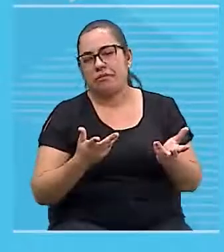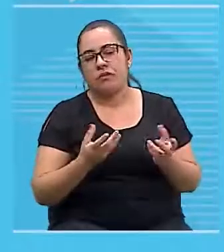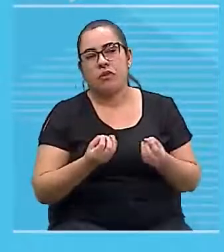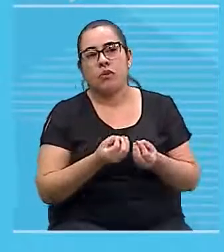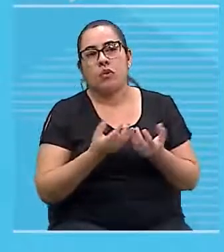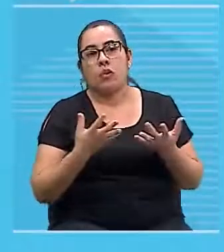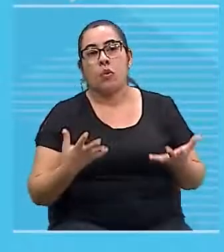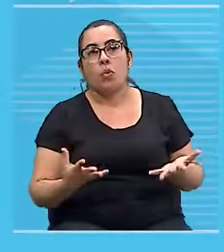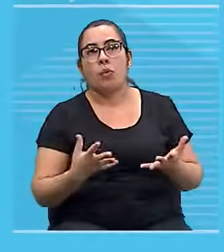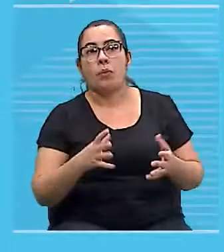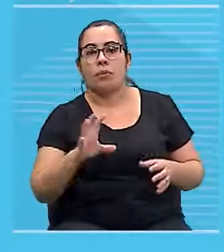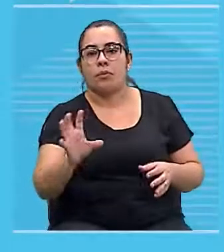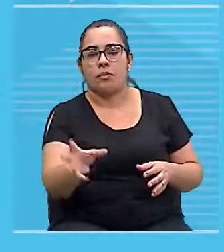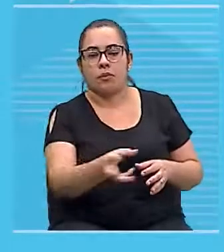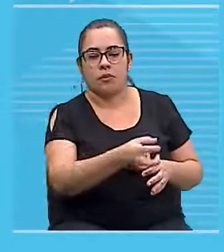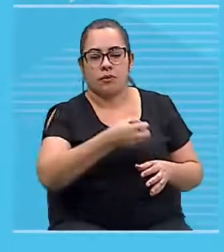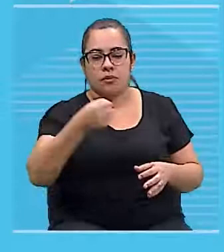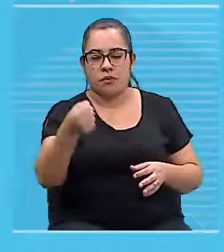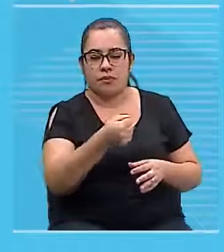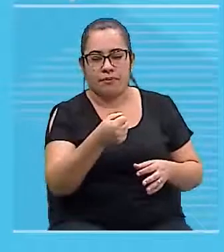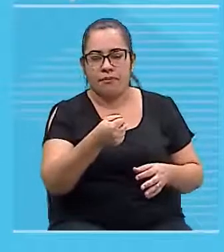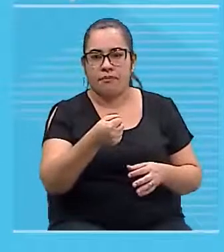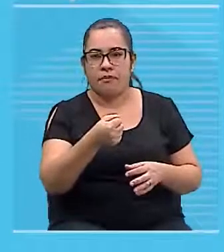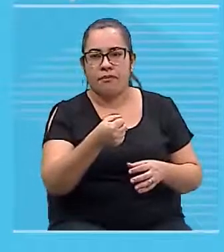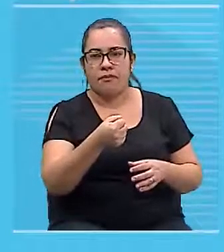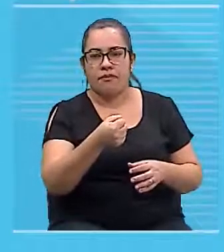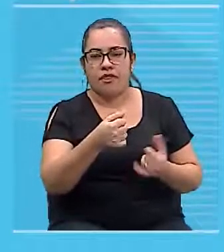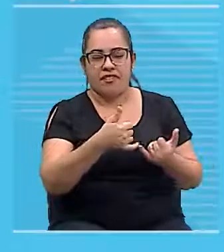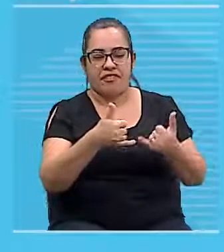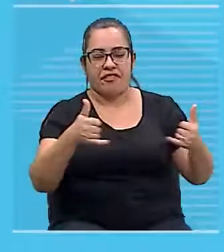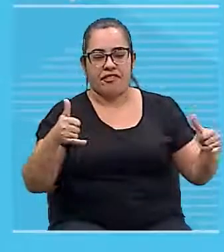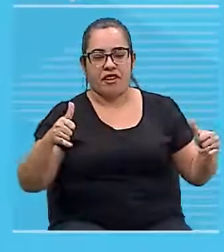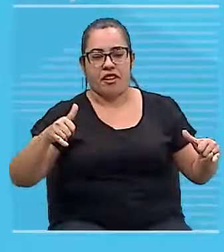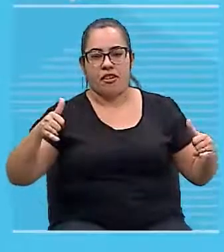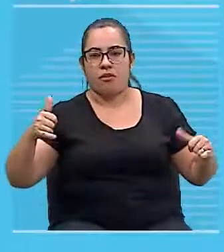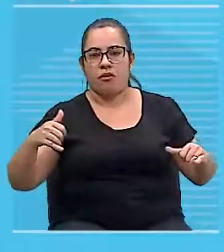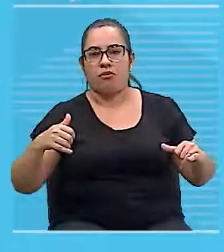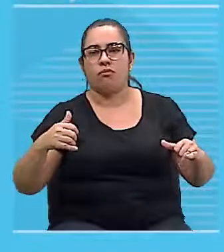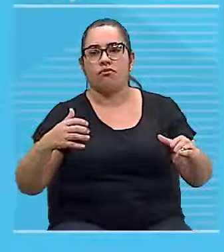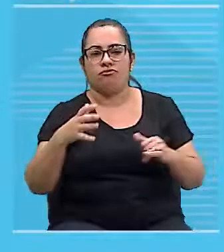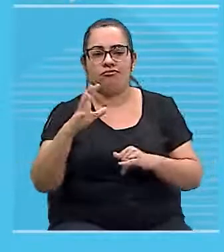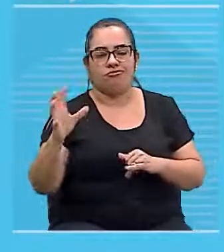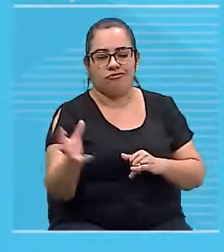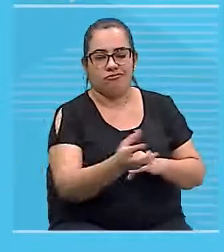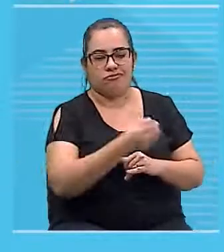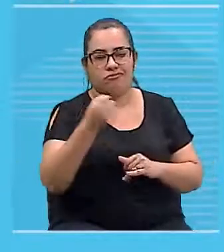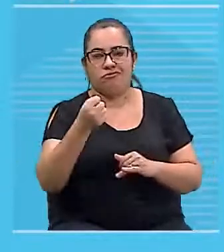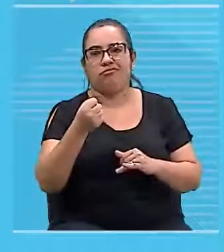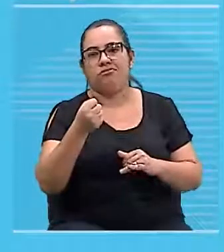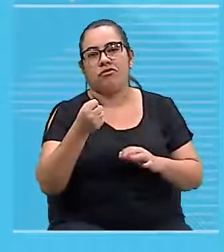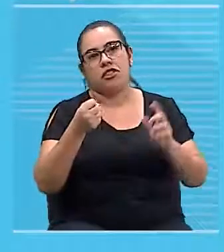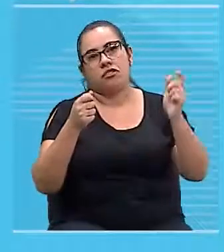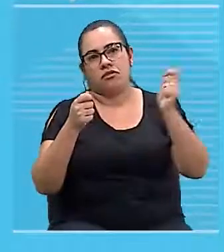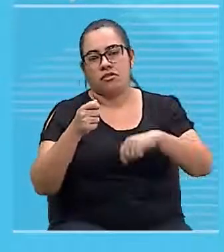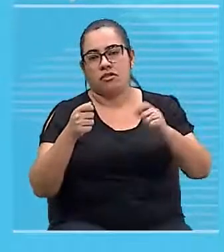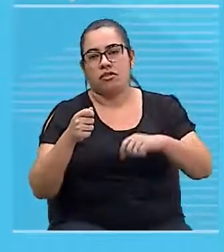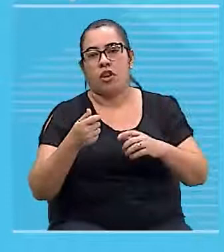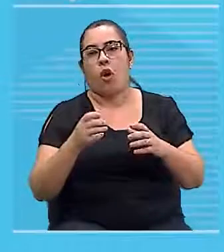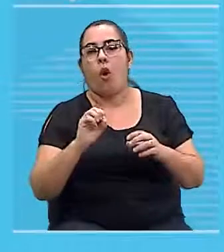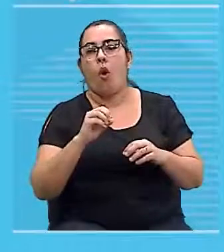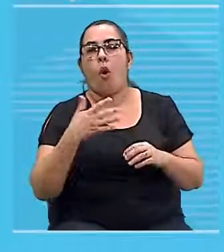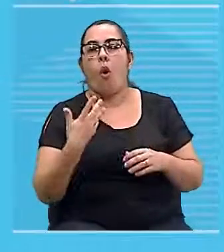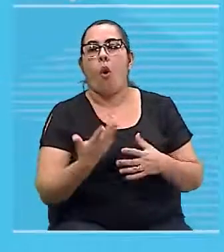segurando esse fio fechando a sua mão. Tá? Então, você vai realizar esse movimento de